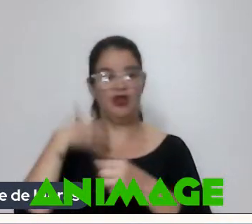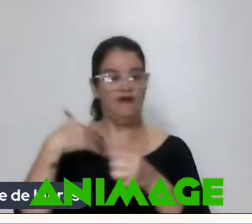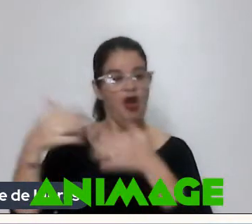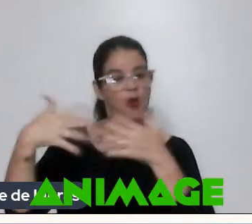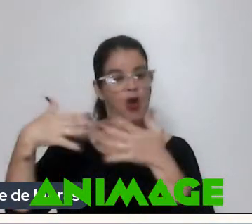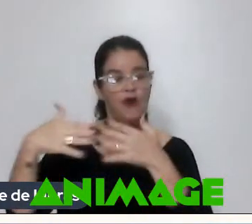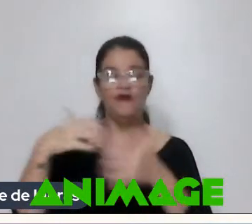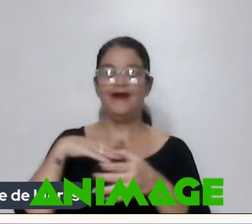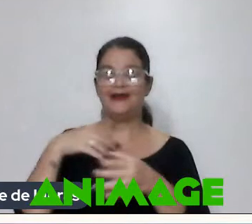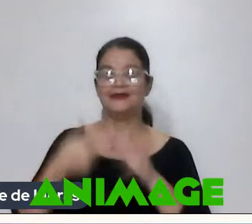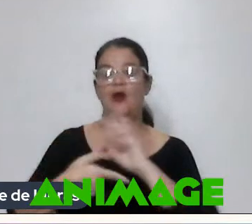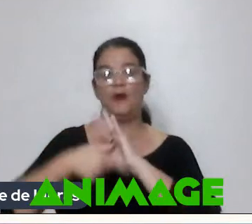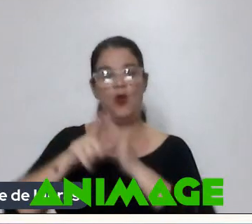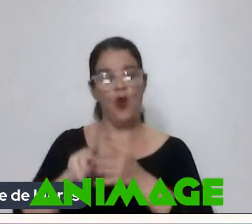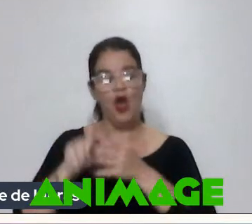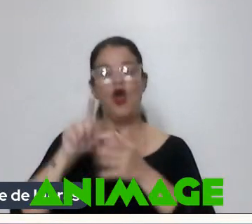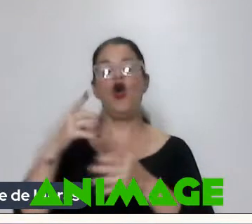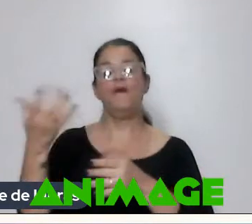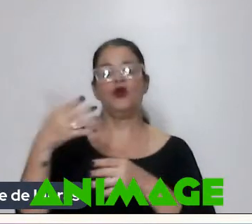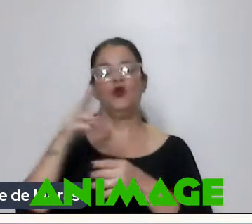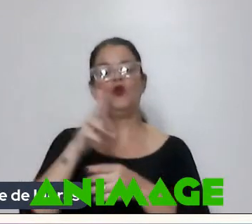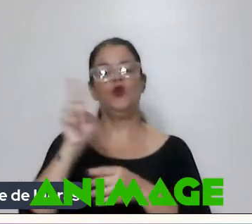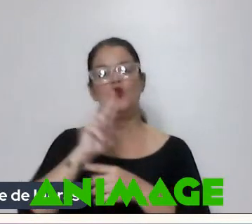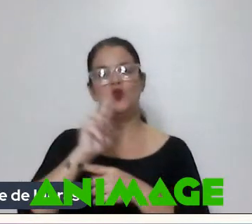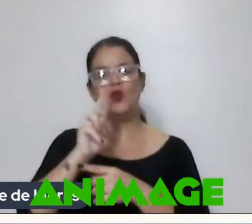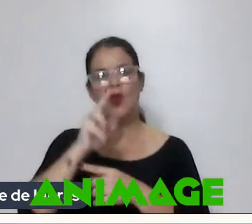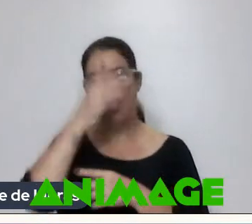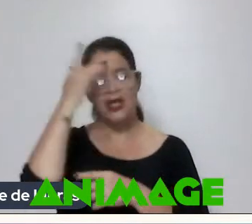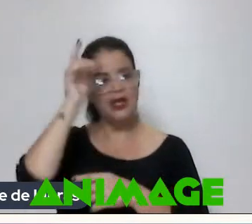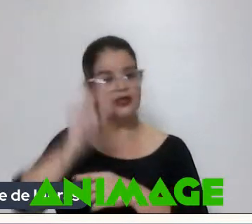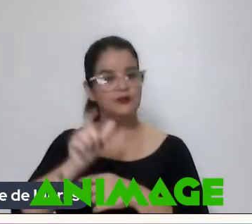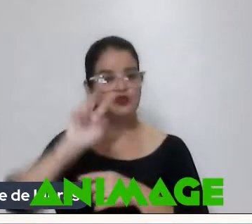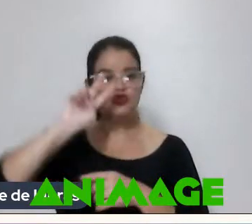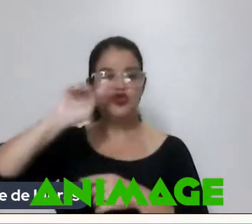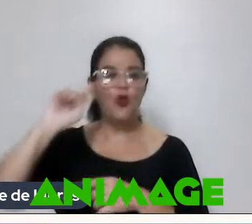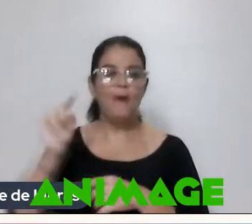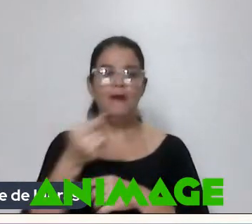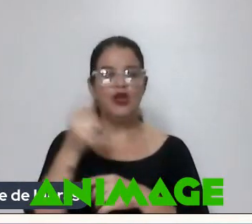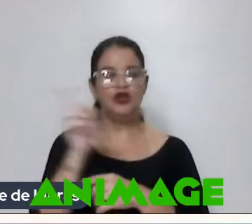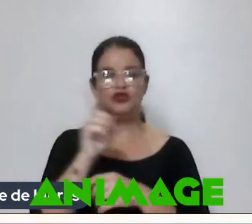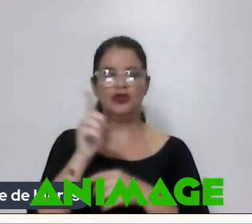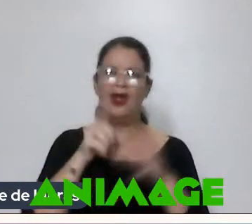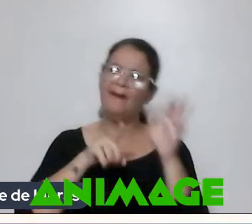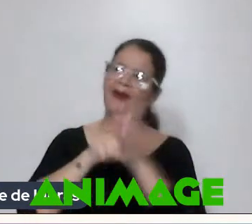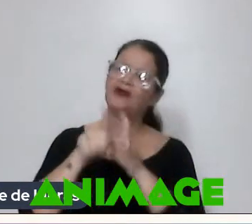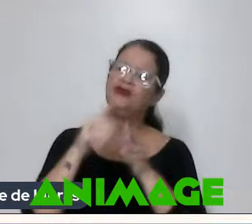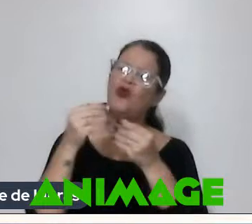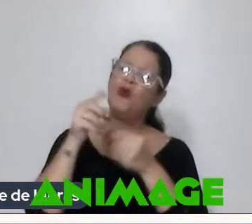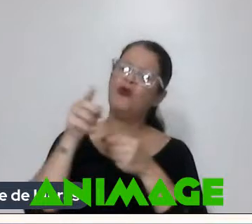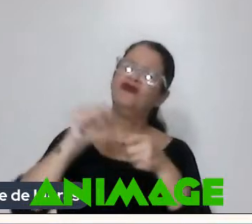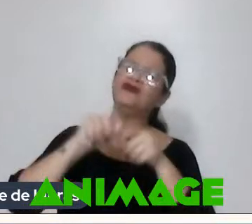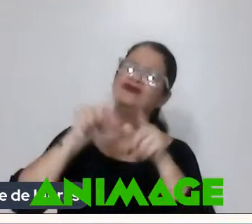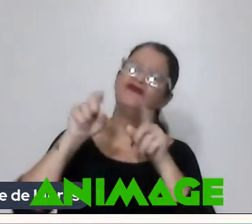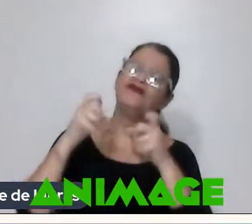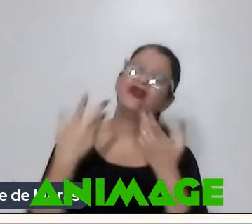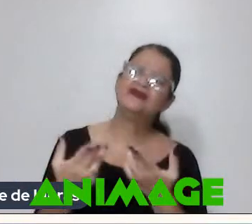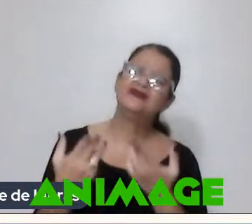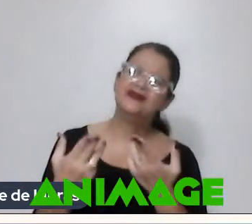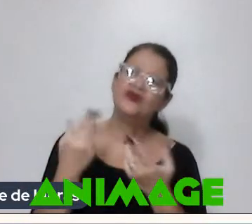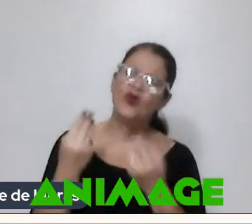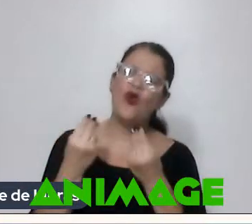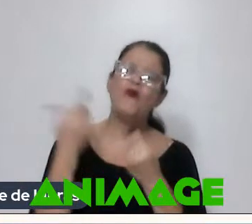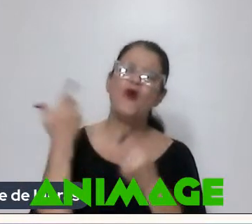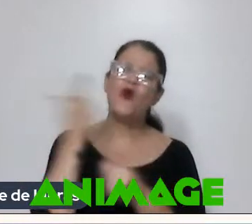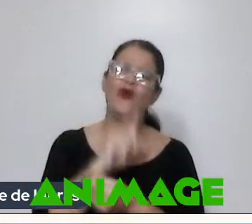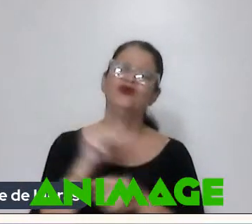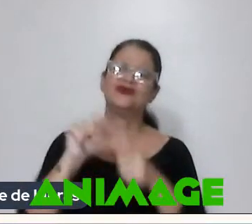coprodução Com o Uruguai E os caras Estavam cursando Também de 2 milhões De dólares E perguntando Como é que você fez isso Como é que você consegue